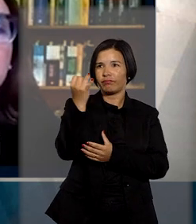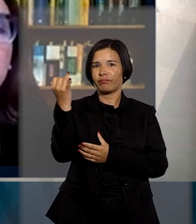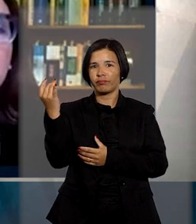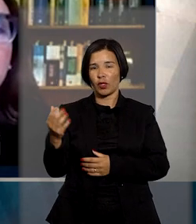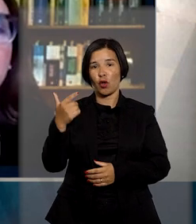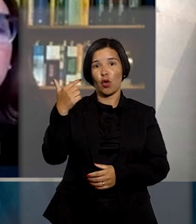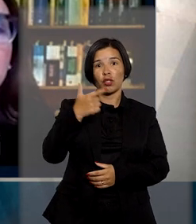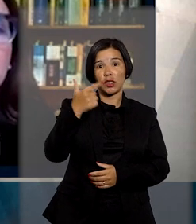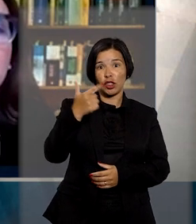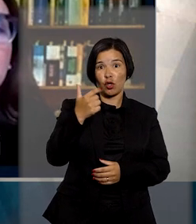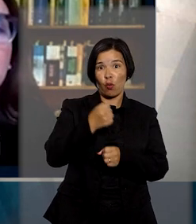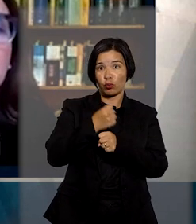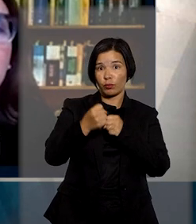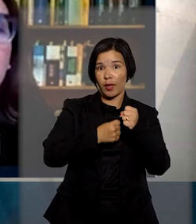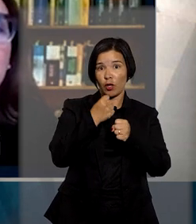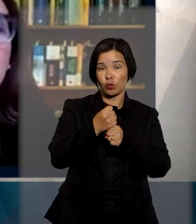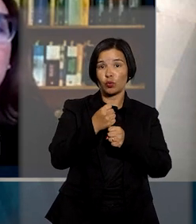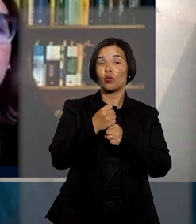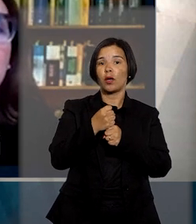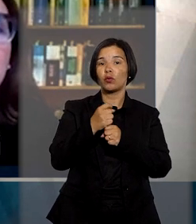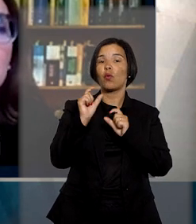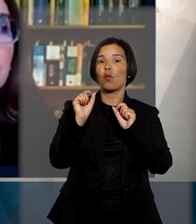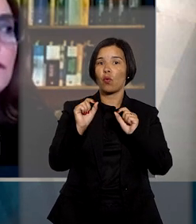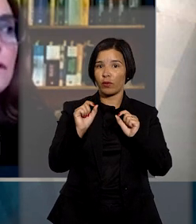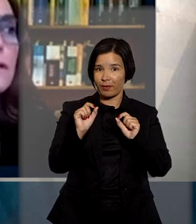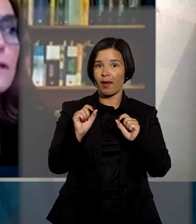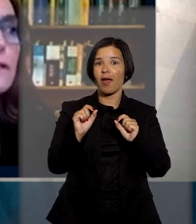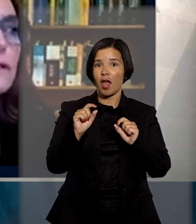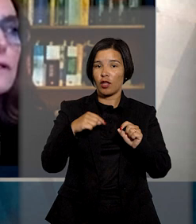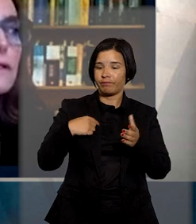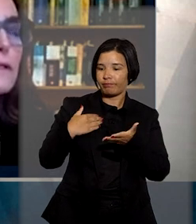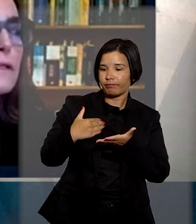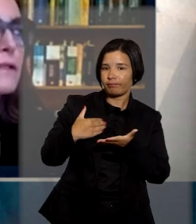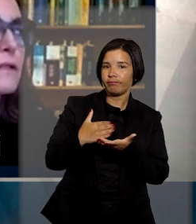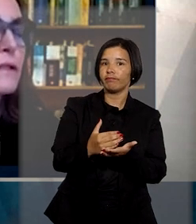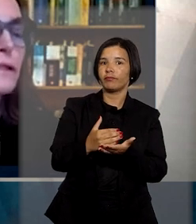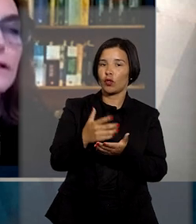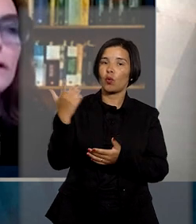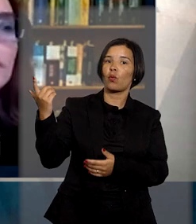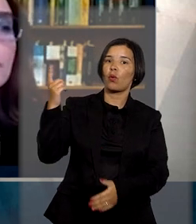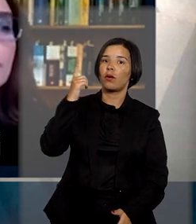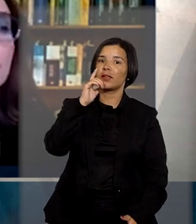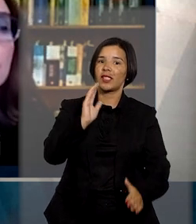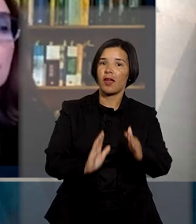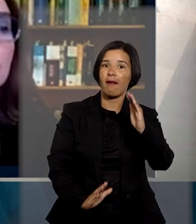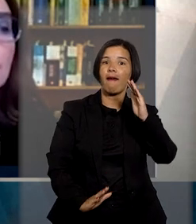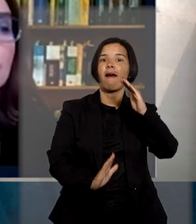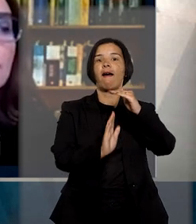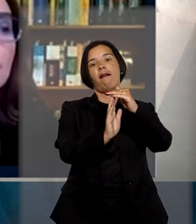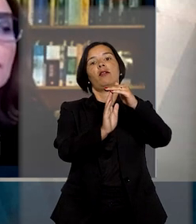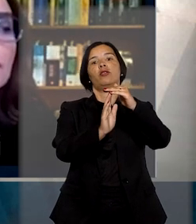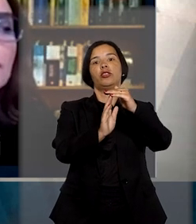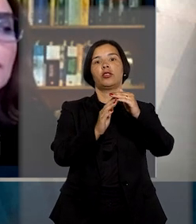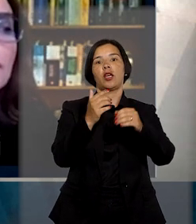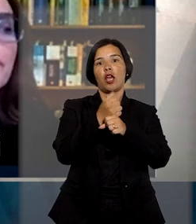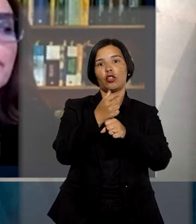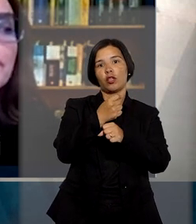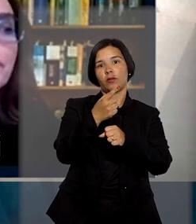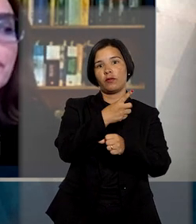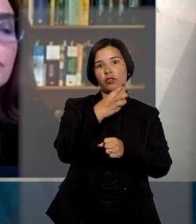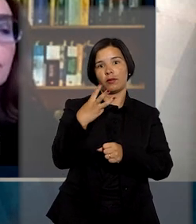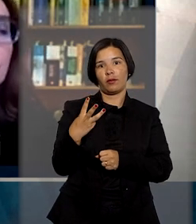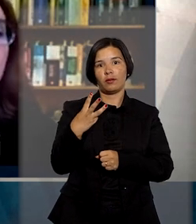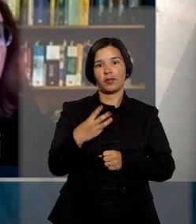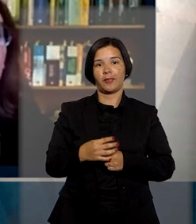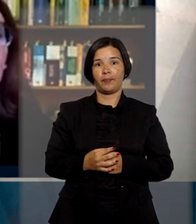casos no segundo período do ano, estamos nitidamente caminhando para atingir uma demanda recorde em 2023,